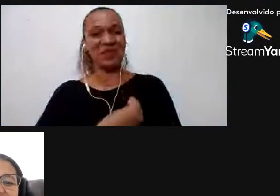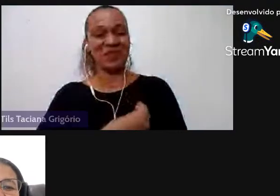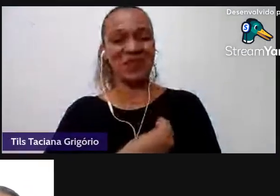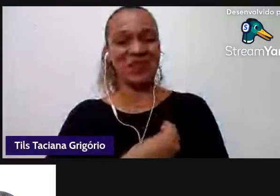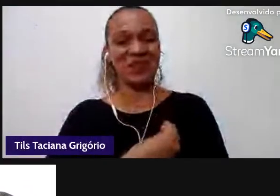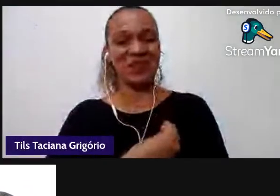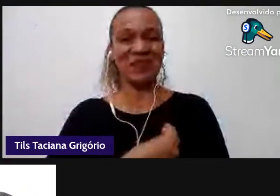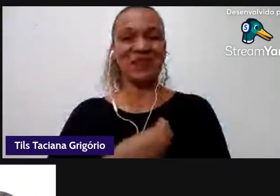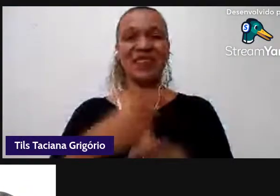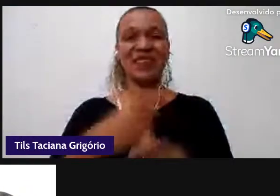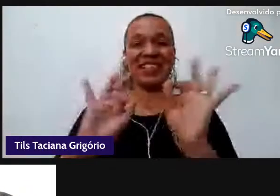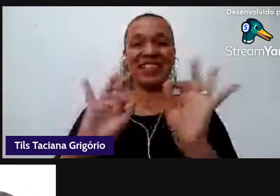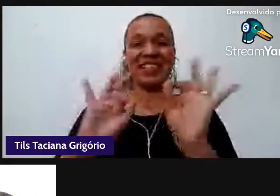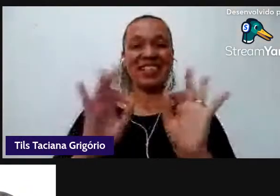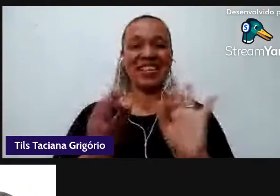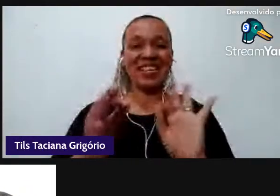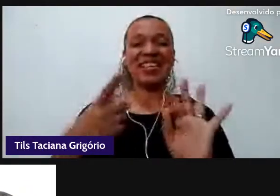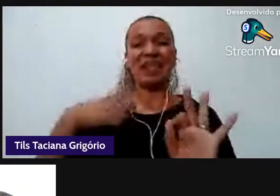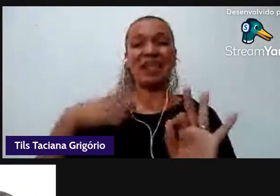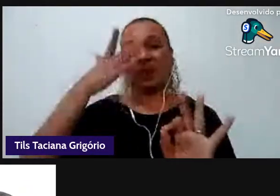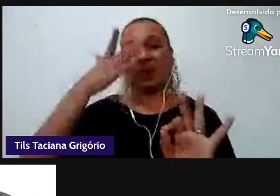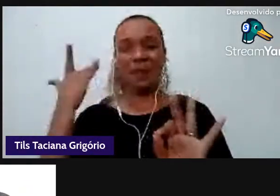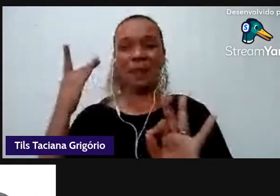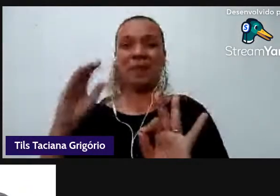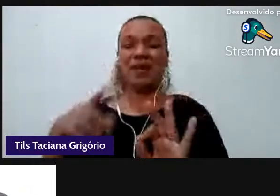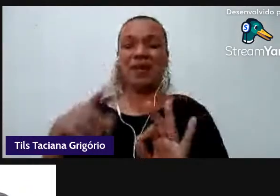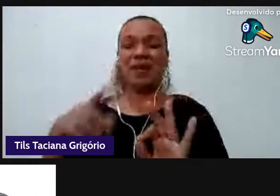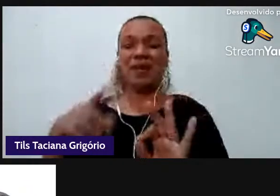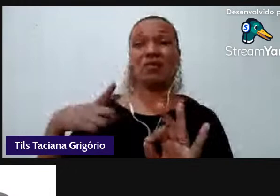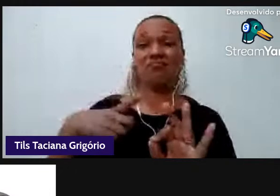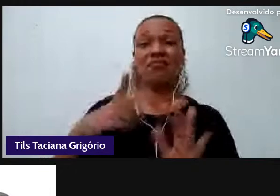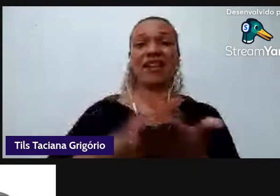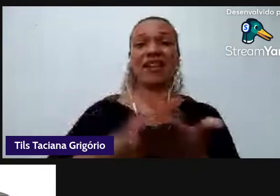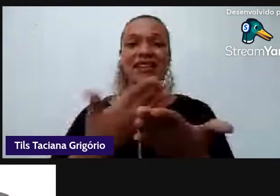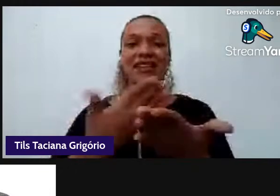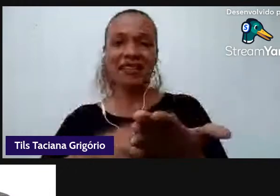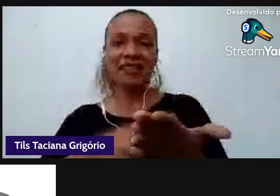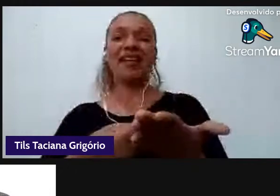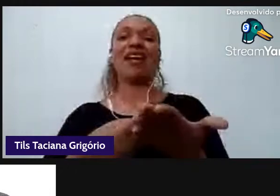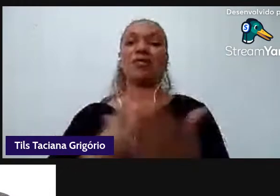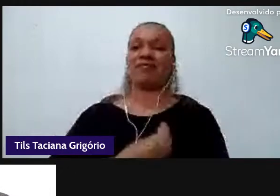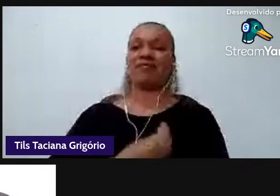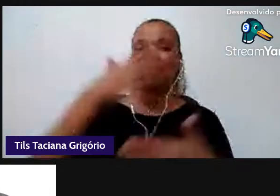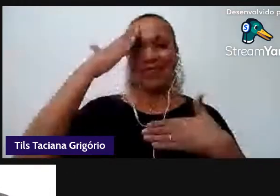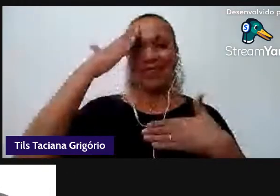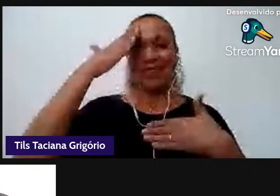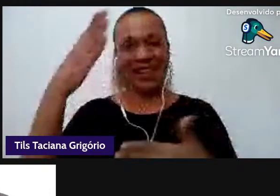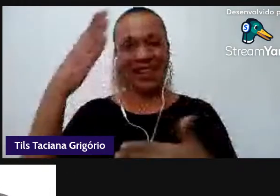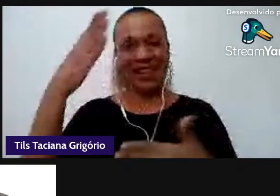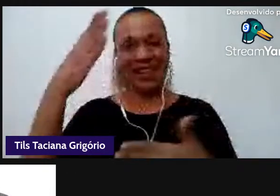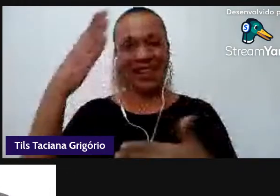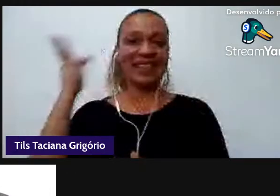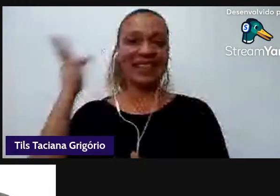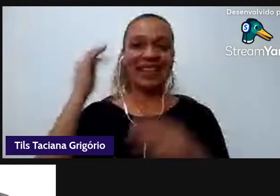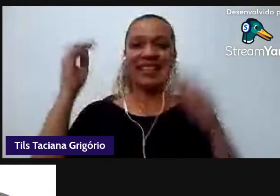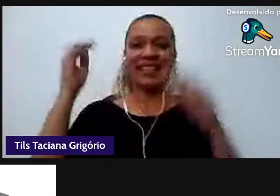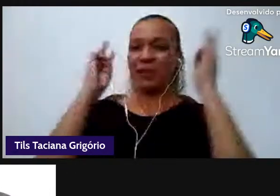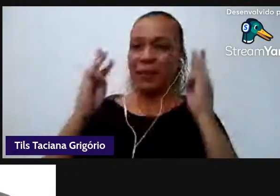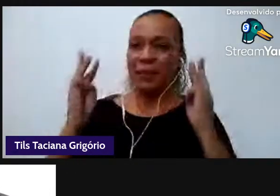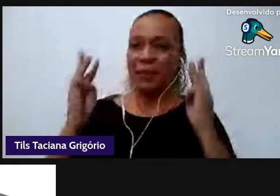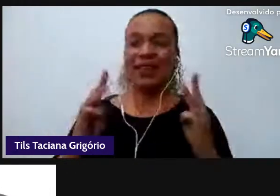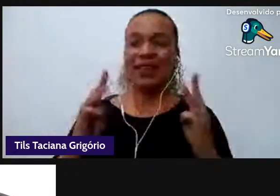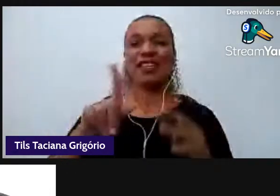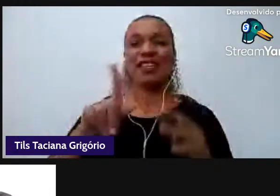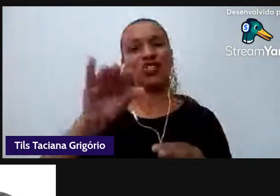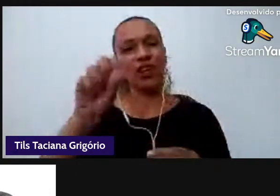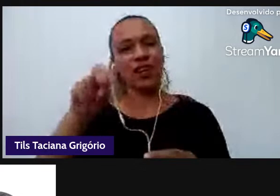obrigada as intérpretes que tiveram aqui conosco Tassiana Mery obrigada Jason por todo o apoio aqui né